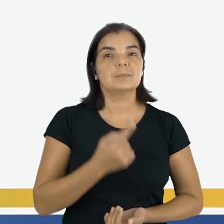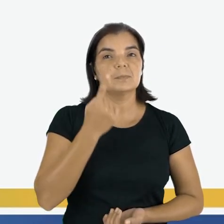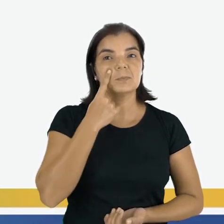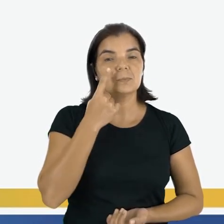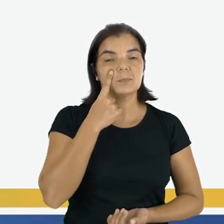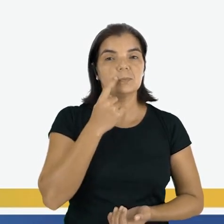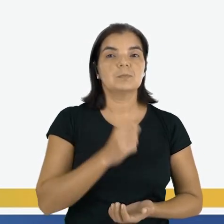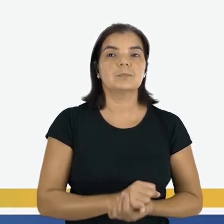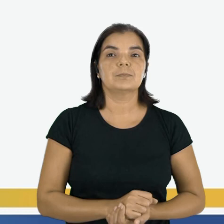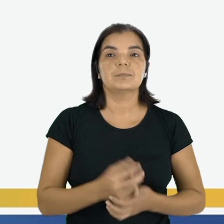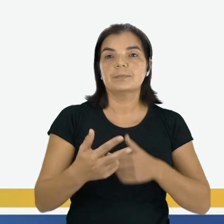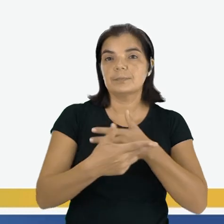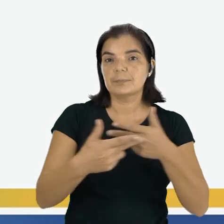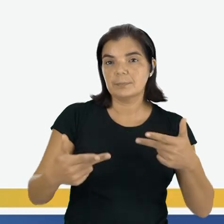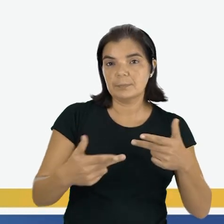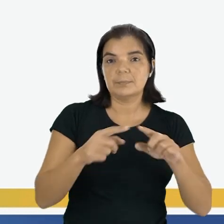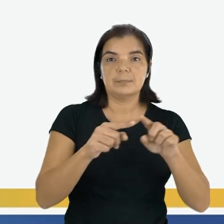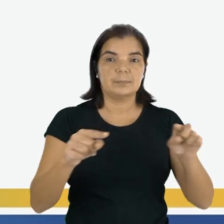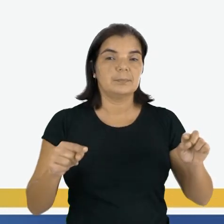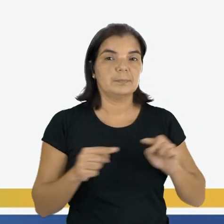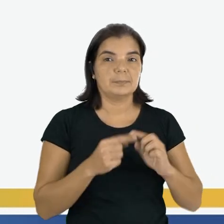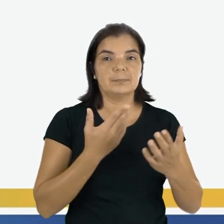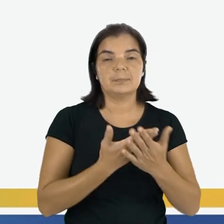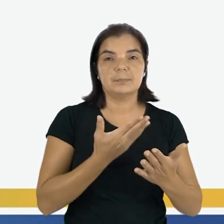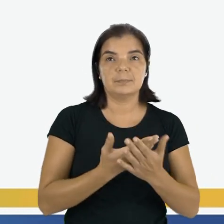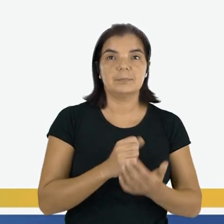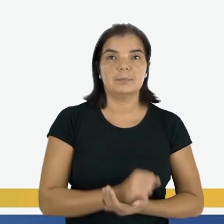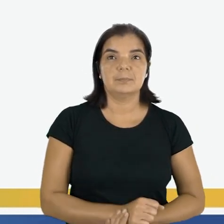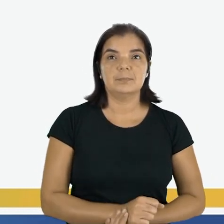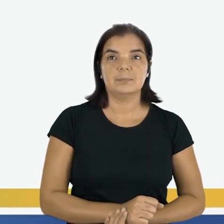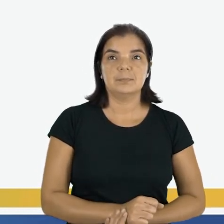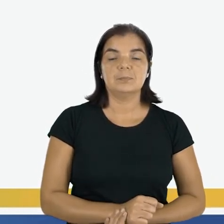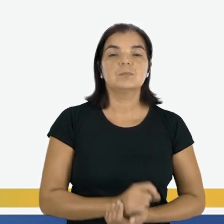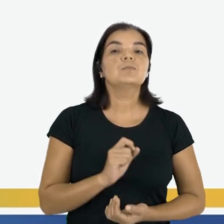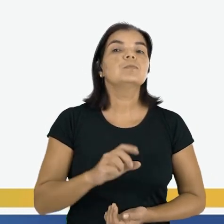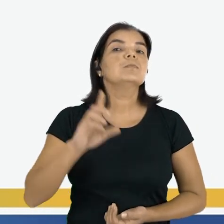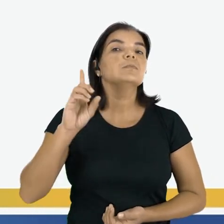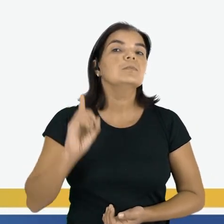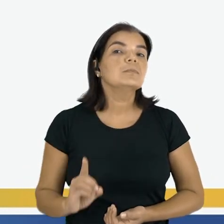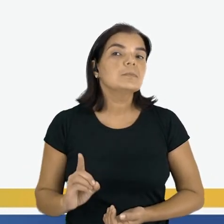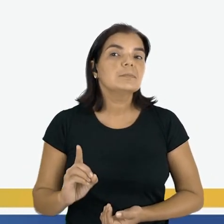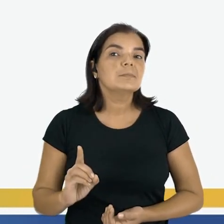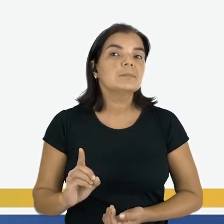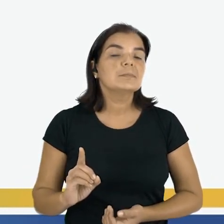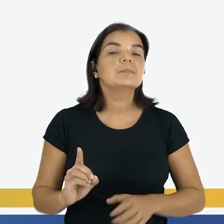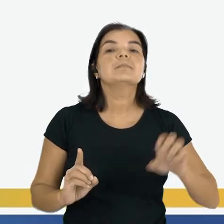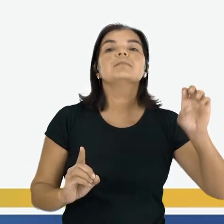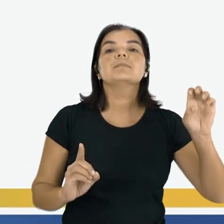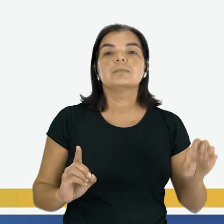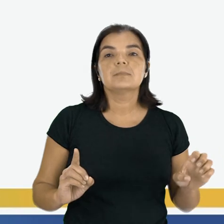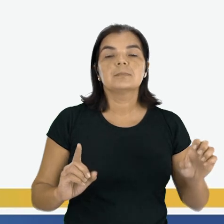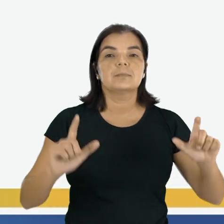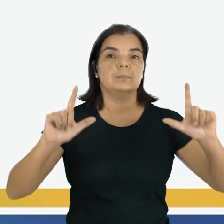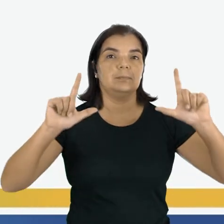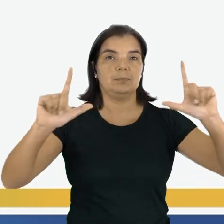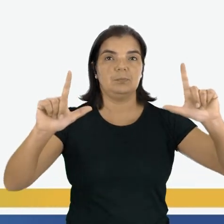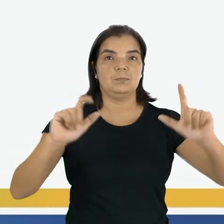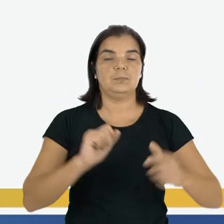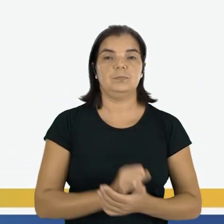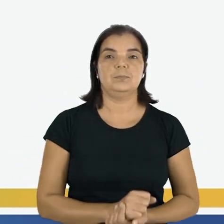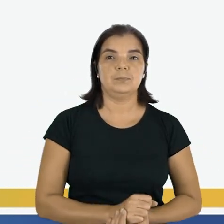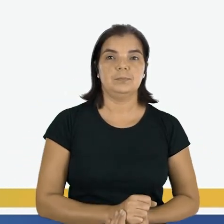Observe a posição dos objetos na sala de aula. O que está à direita e à esquerda do quadro?